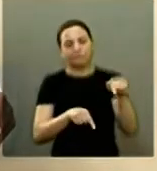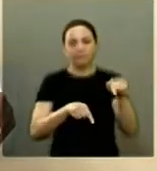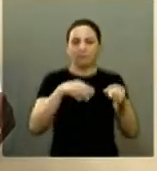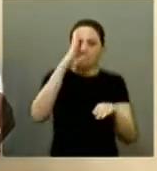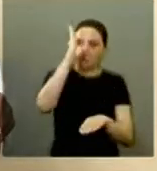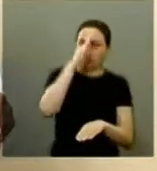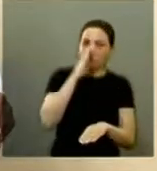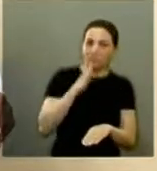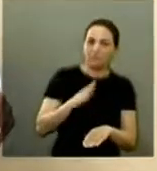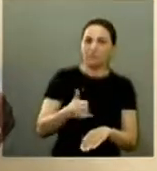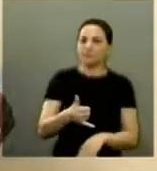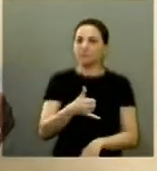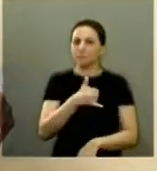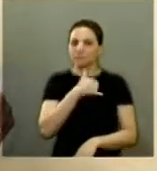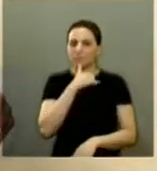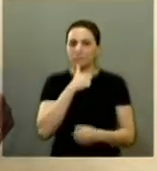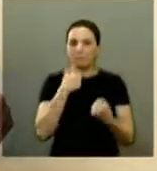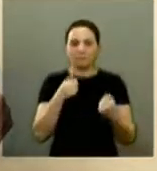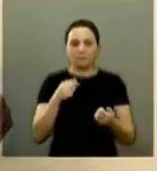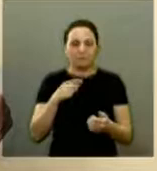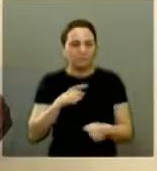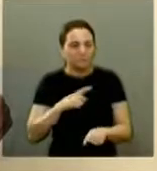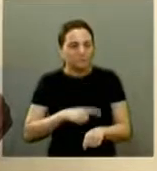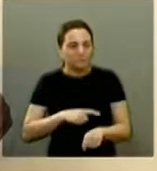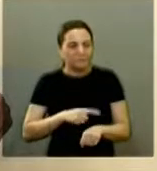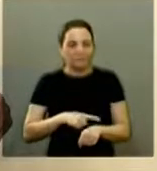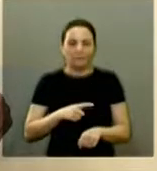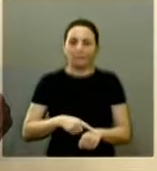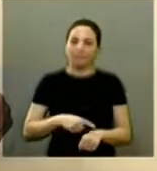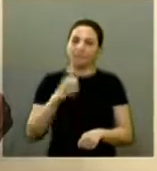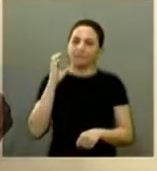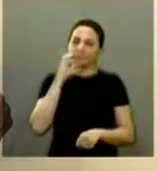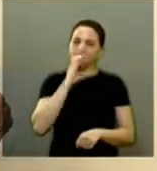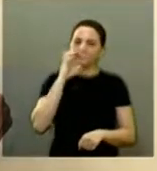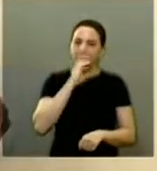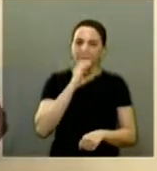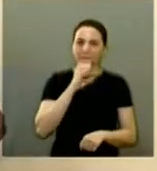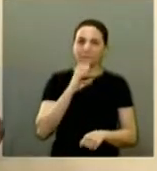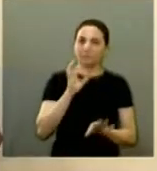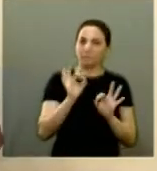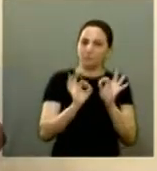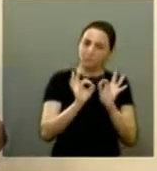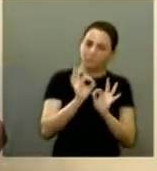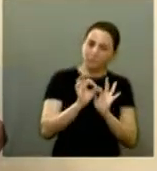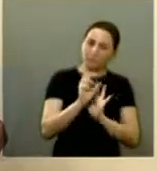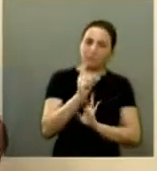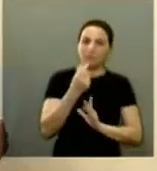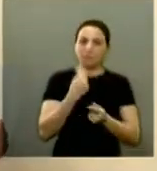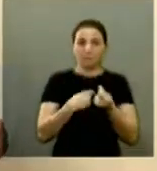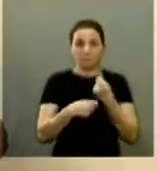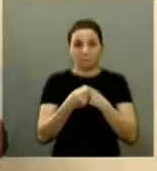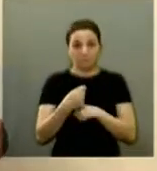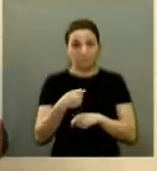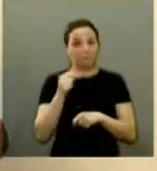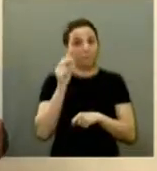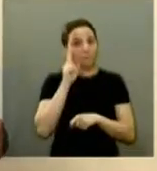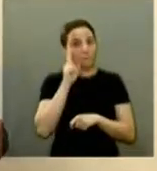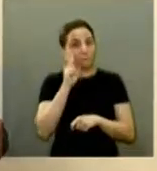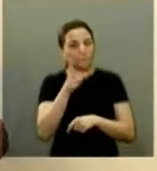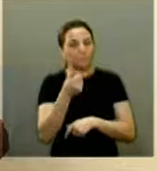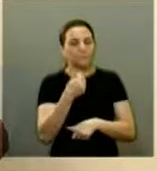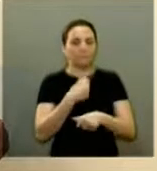brasileiro infelizmente ele quer tudo na hora em relação ao novo plano diretor a gente vê a mudança